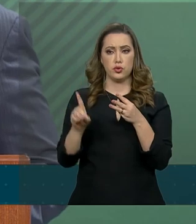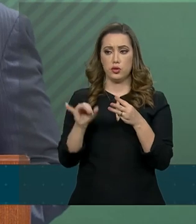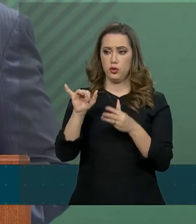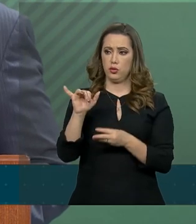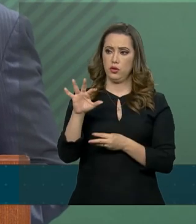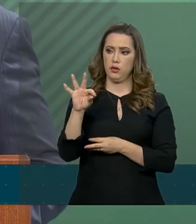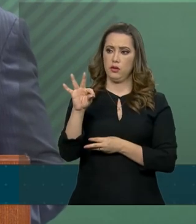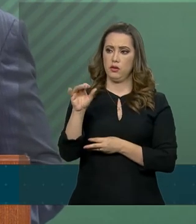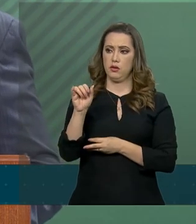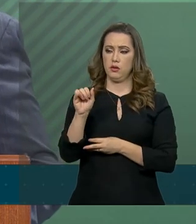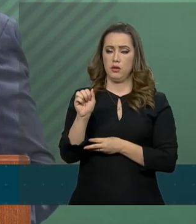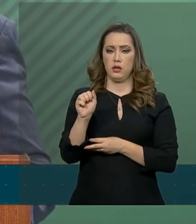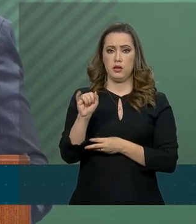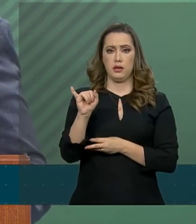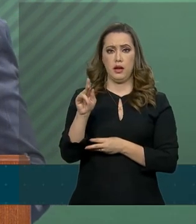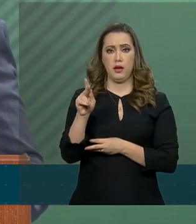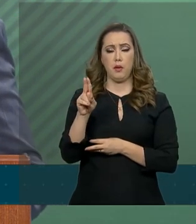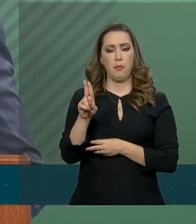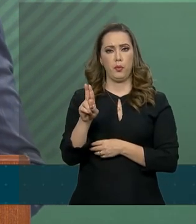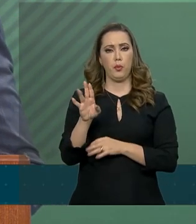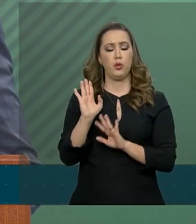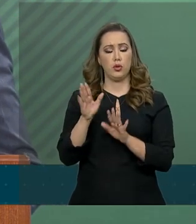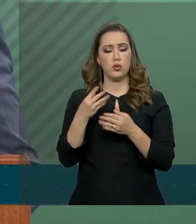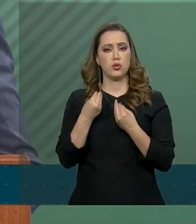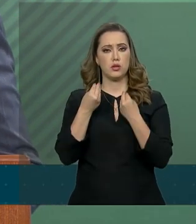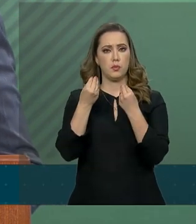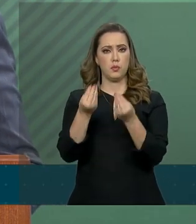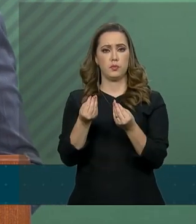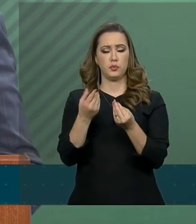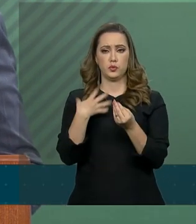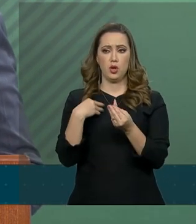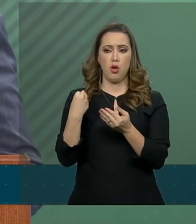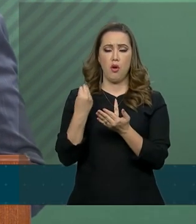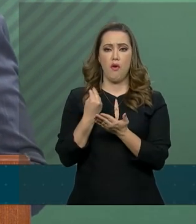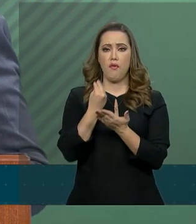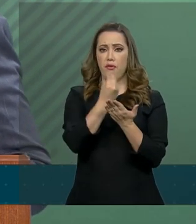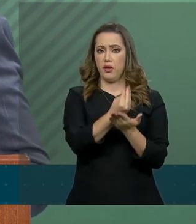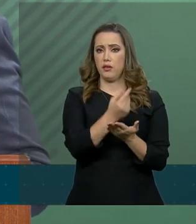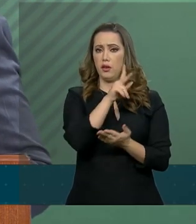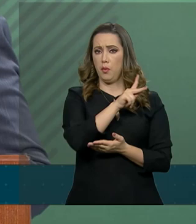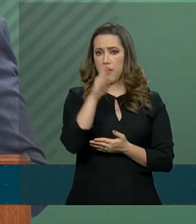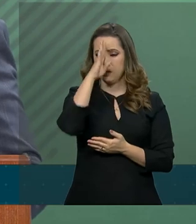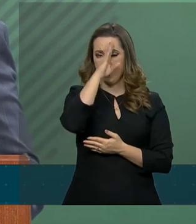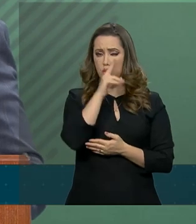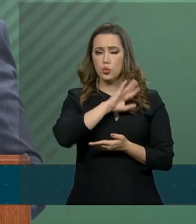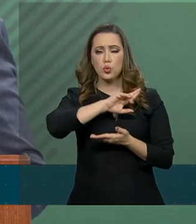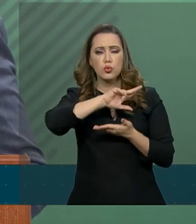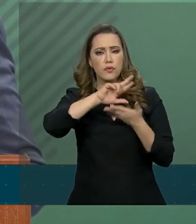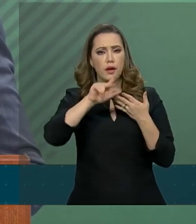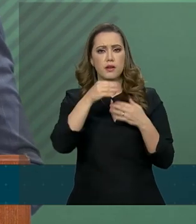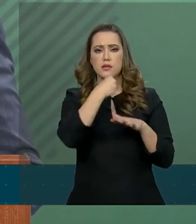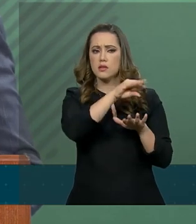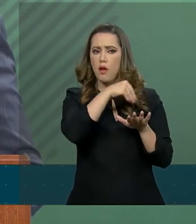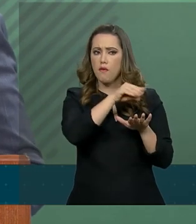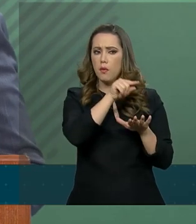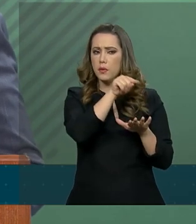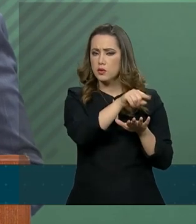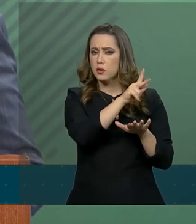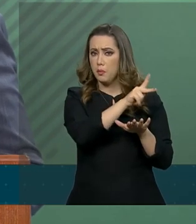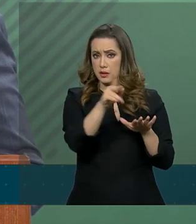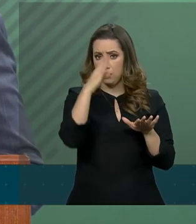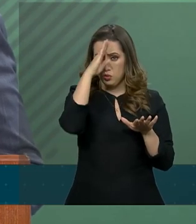Itaipu, o general Silvio Luna, abastecendo o presidente com as informações necessárias para que ele, a partir dessas informações,